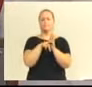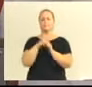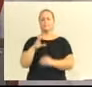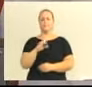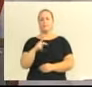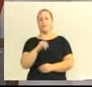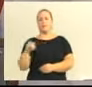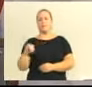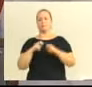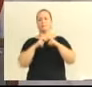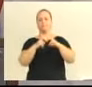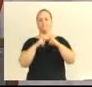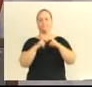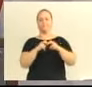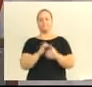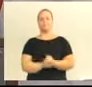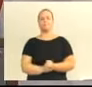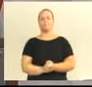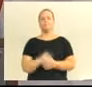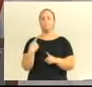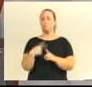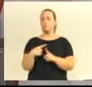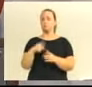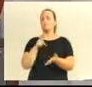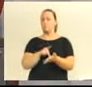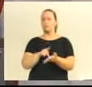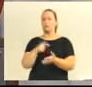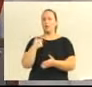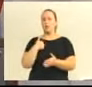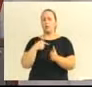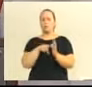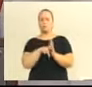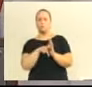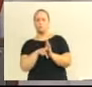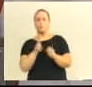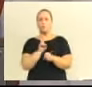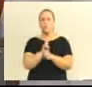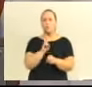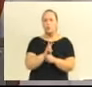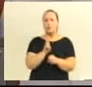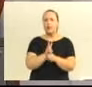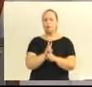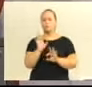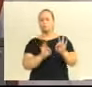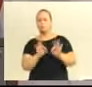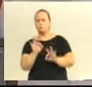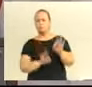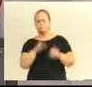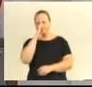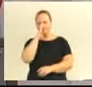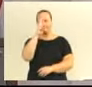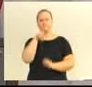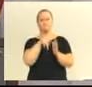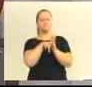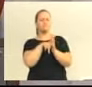Porque costumo fazer as minhas coisas com muito cuidado, muito capricho, muita dedicação e principalmente com muita investigação.